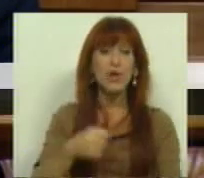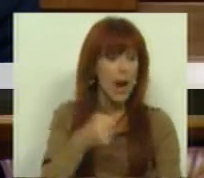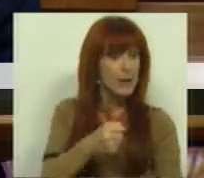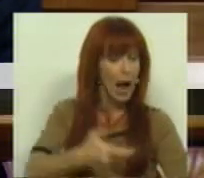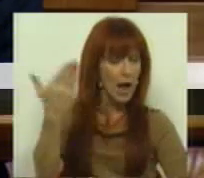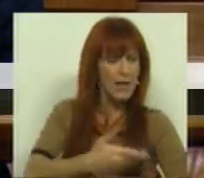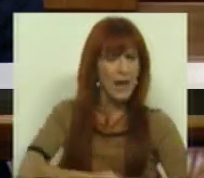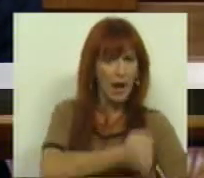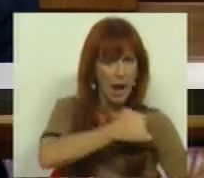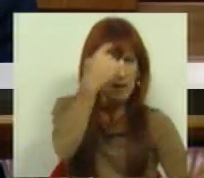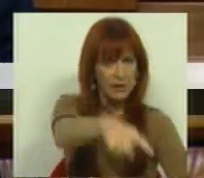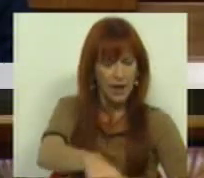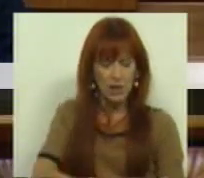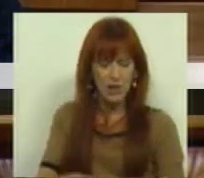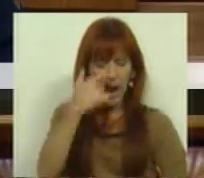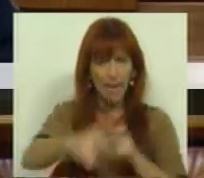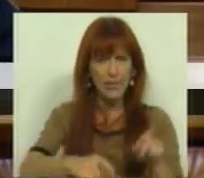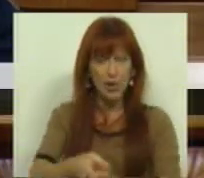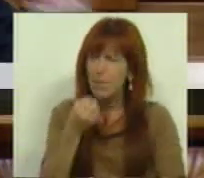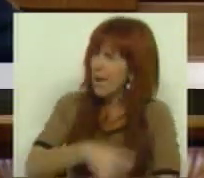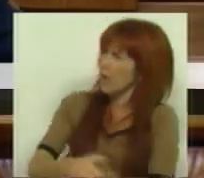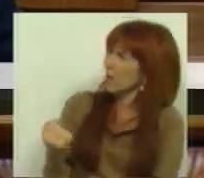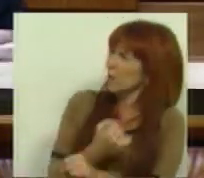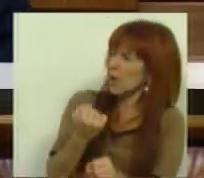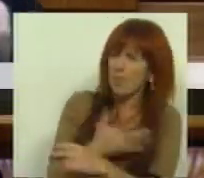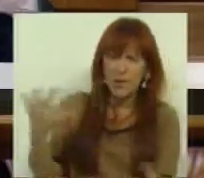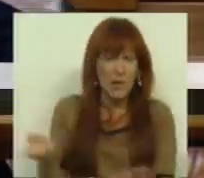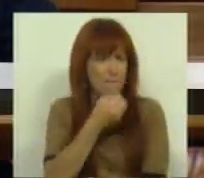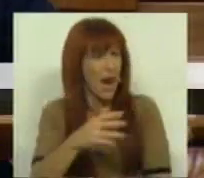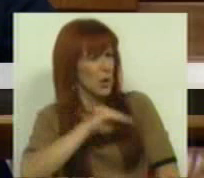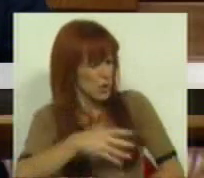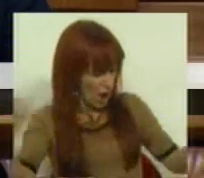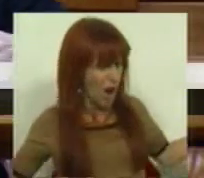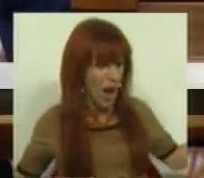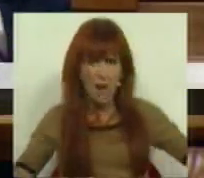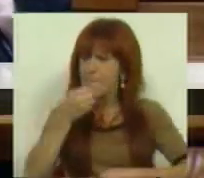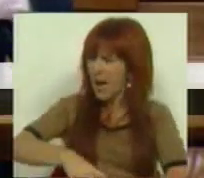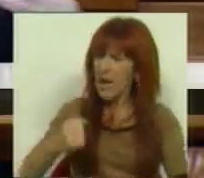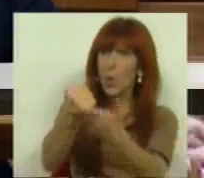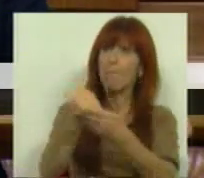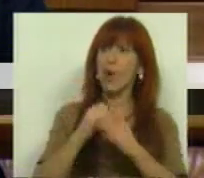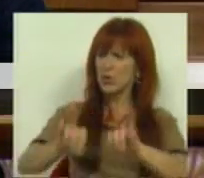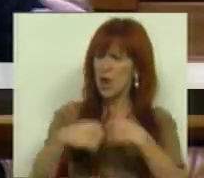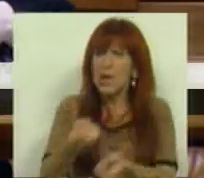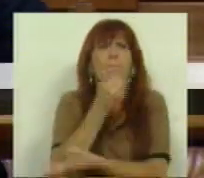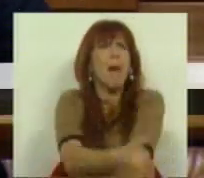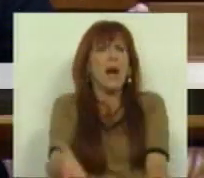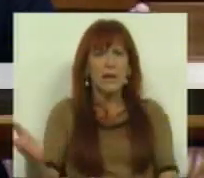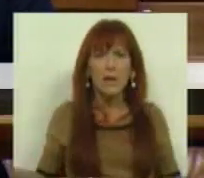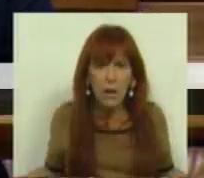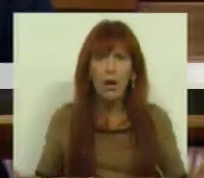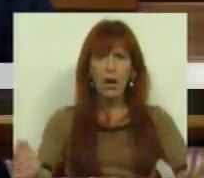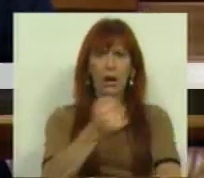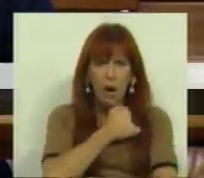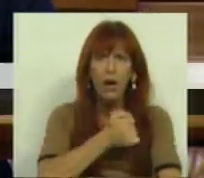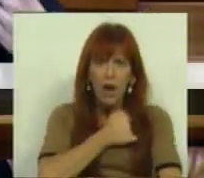Ataca o direito à habitação. As pessoas perdem o emprego, perdem o salário, perdem os apoios sociais e perdem